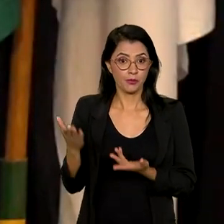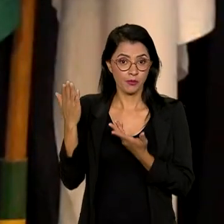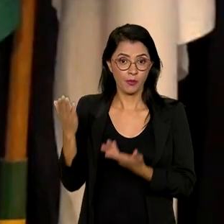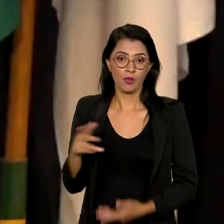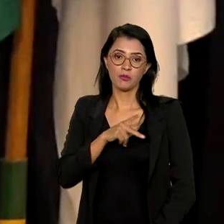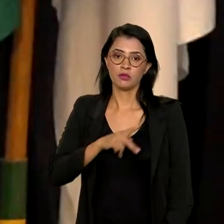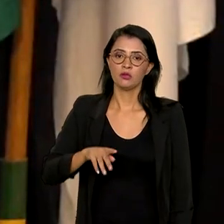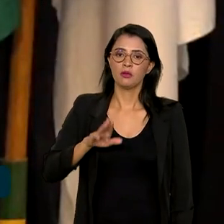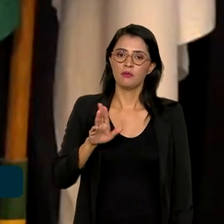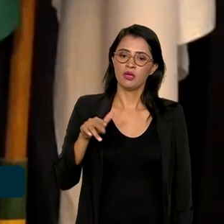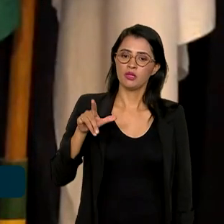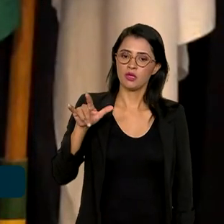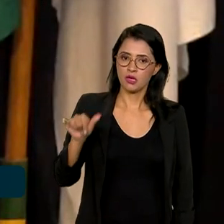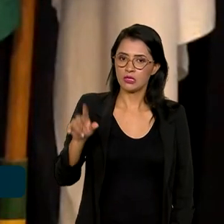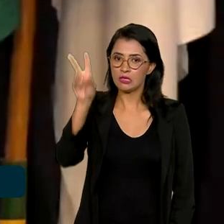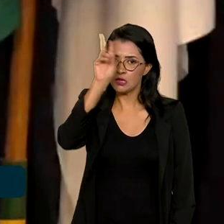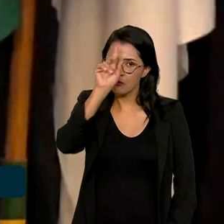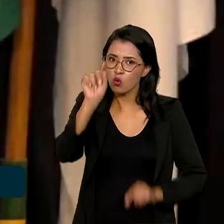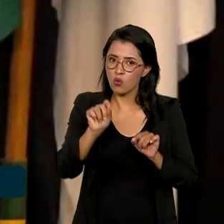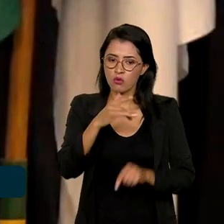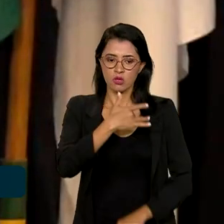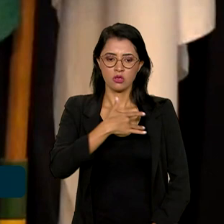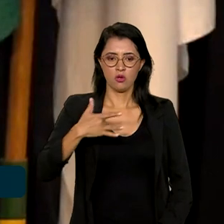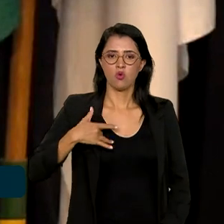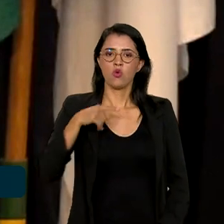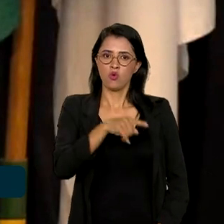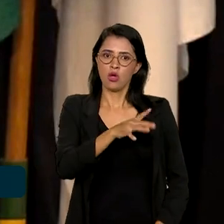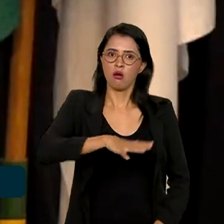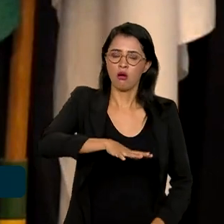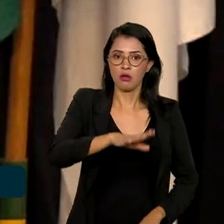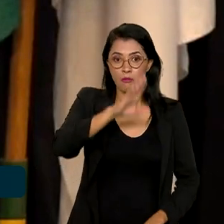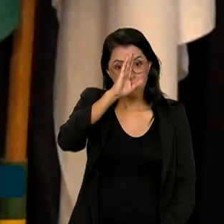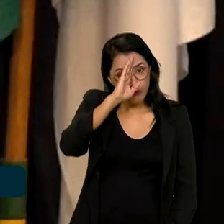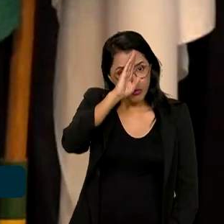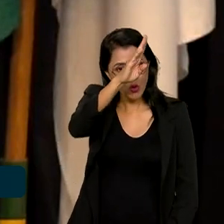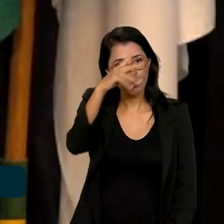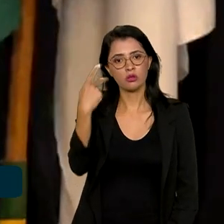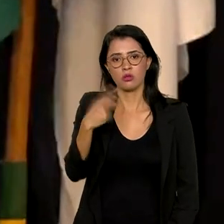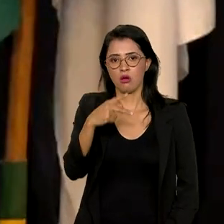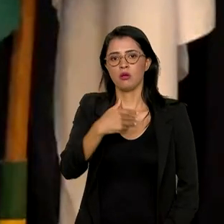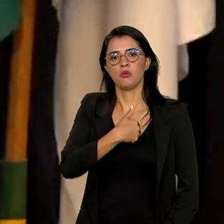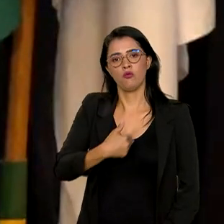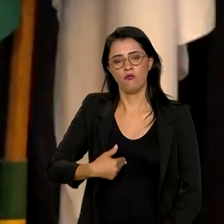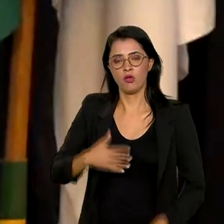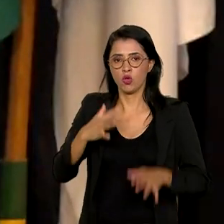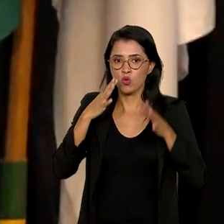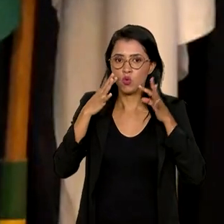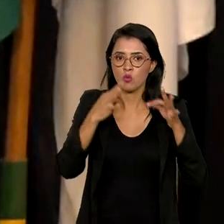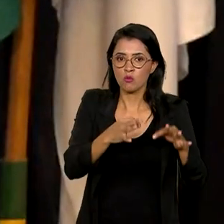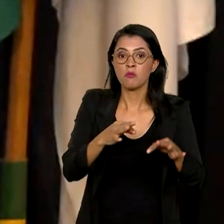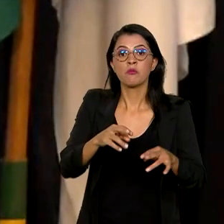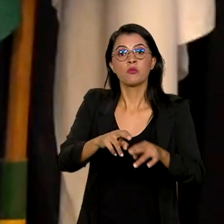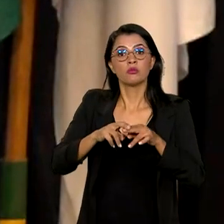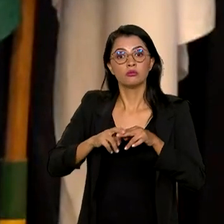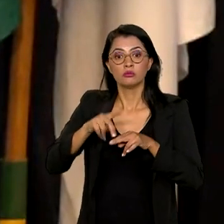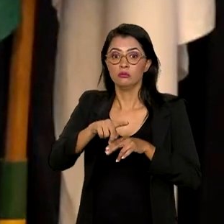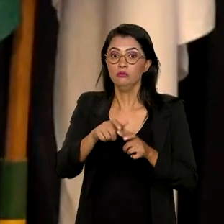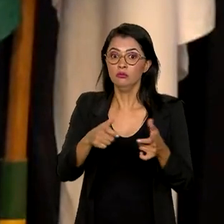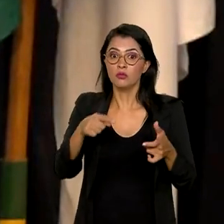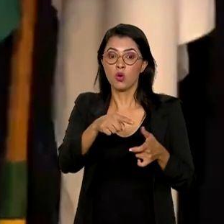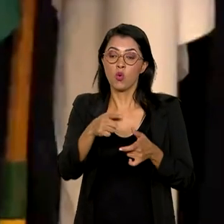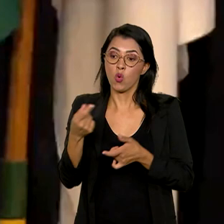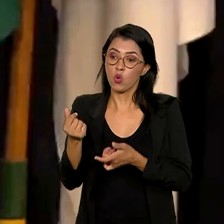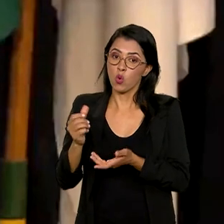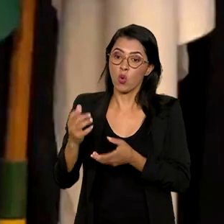do BNDES lembrou que a saúde é um dos setores prioritários para o governo e, por isso, um dos maiores